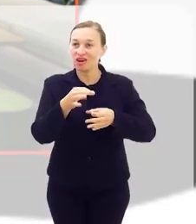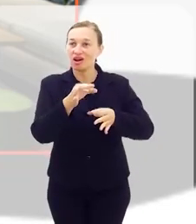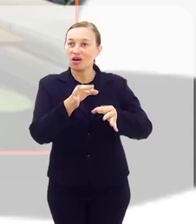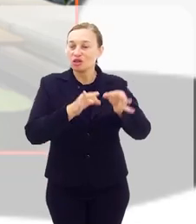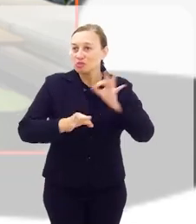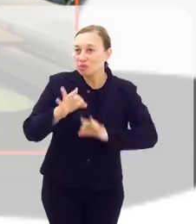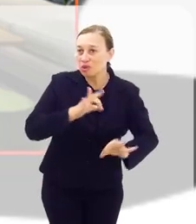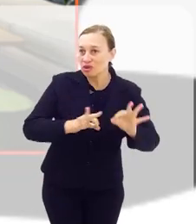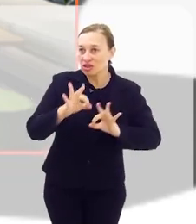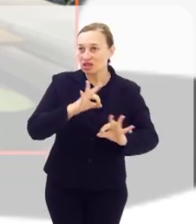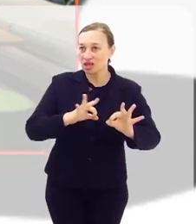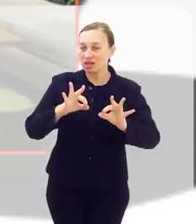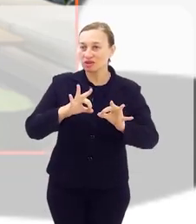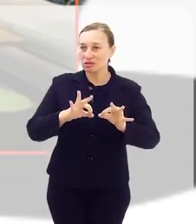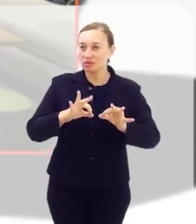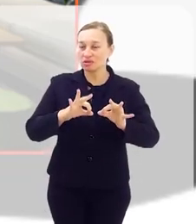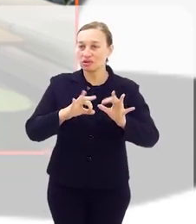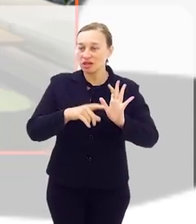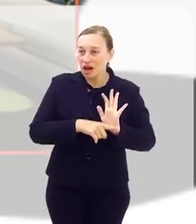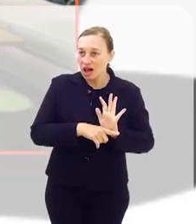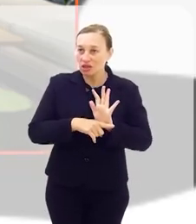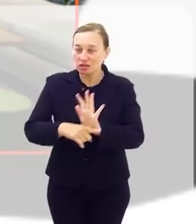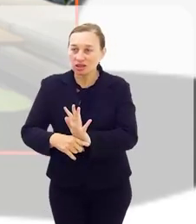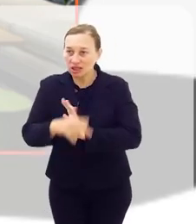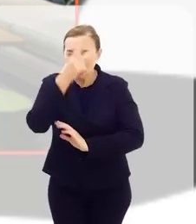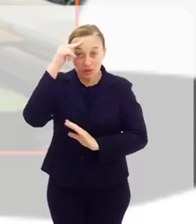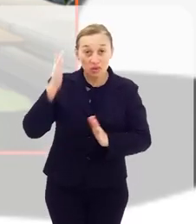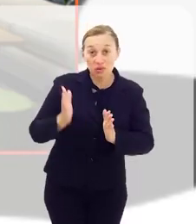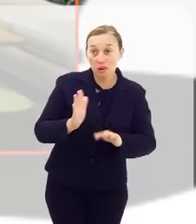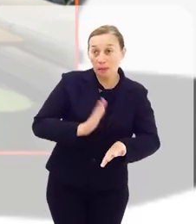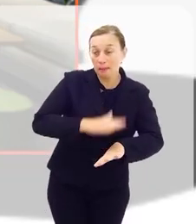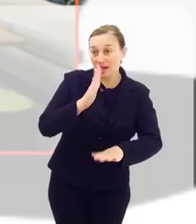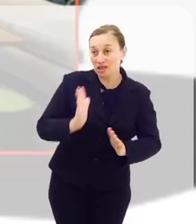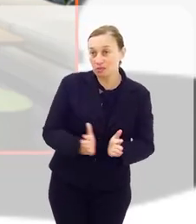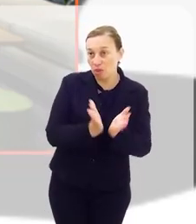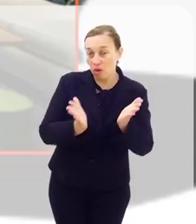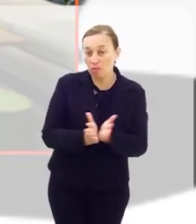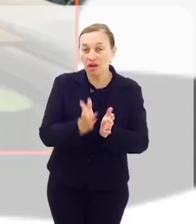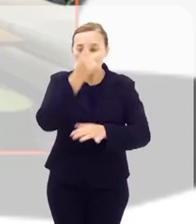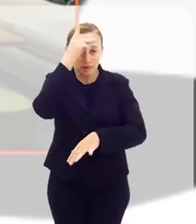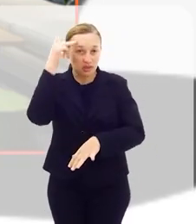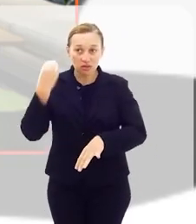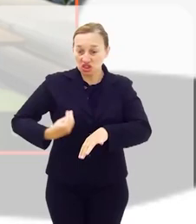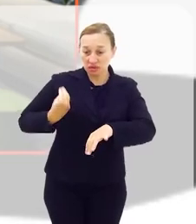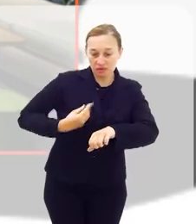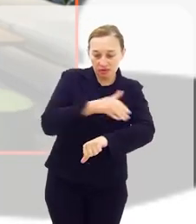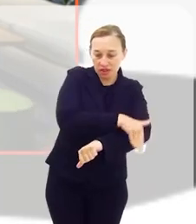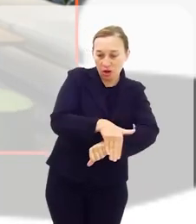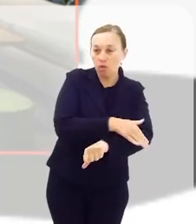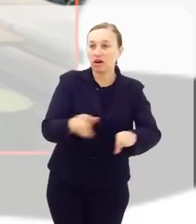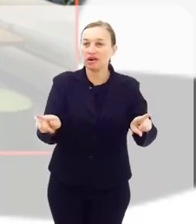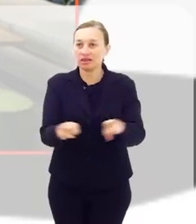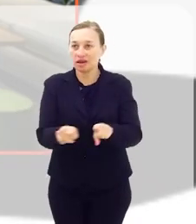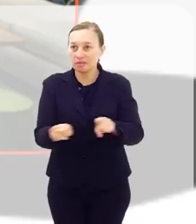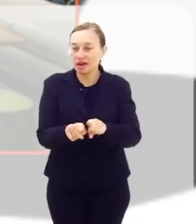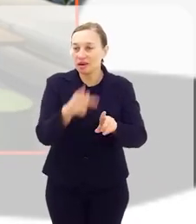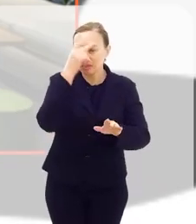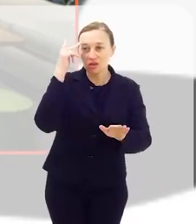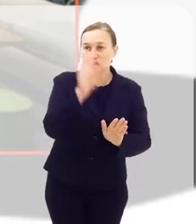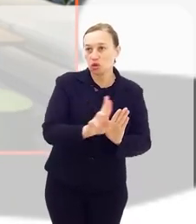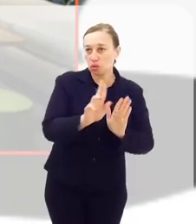projetos de recuperação da dignidade das pessoas mais vulneráveis como moradores de rua e dependentes químicos.